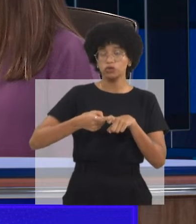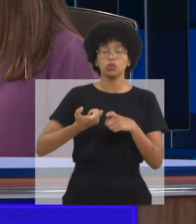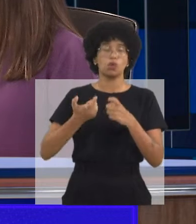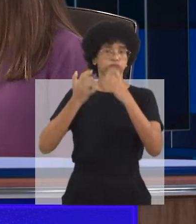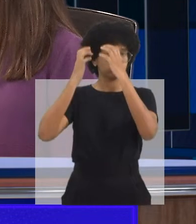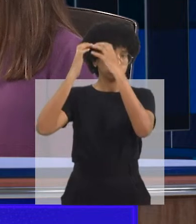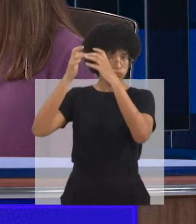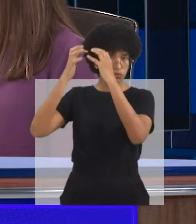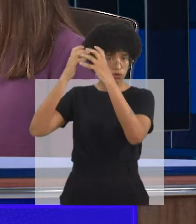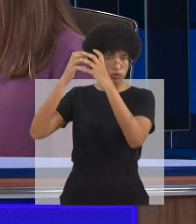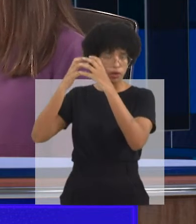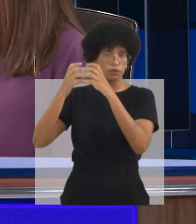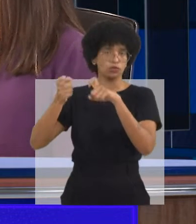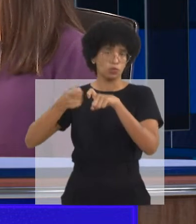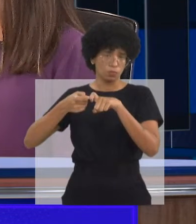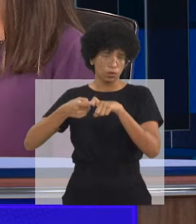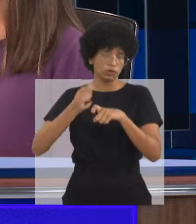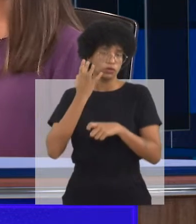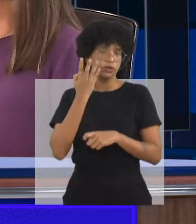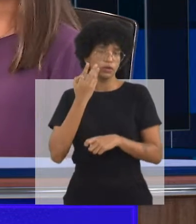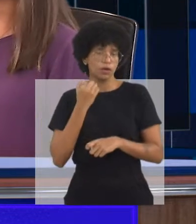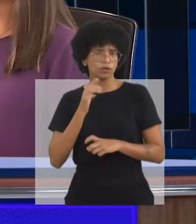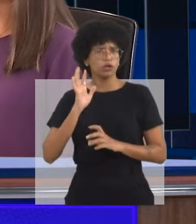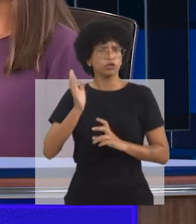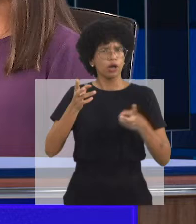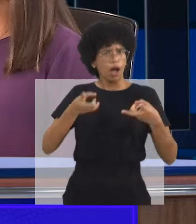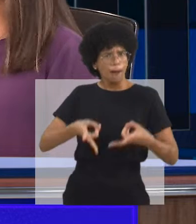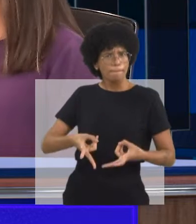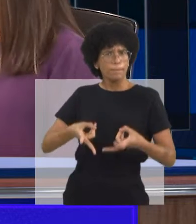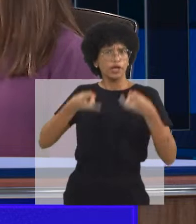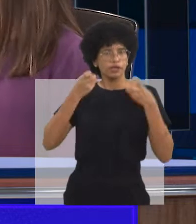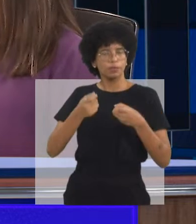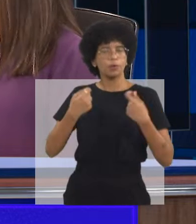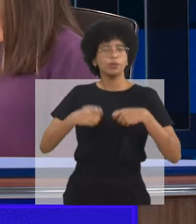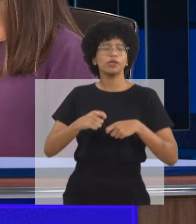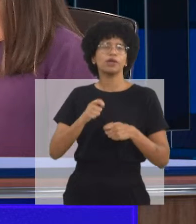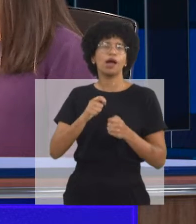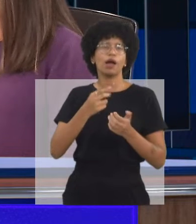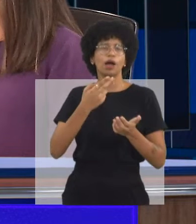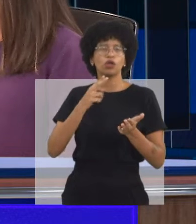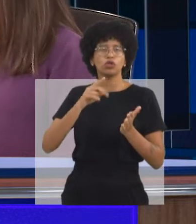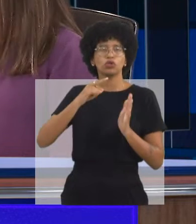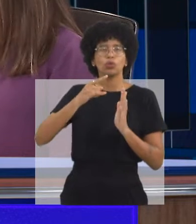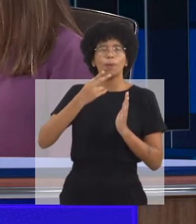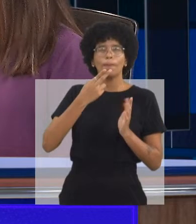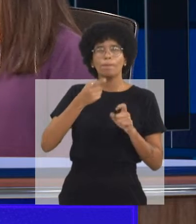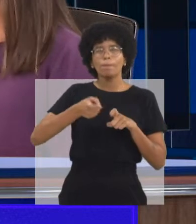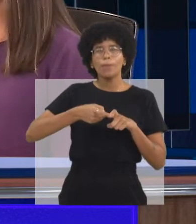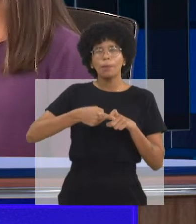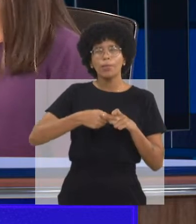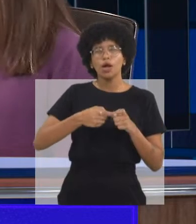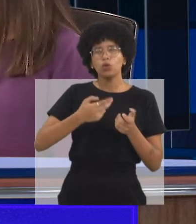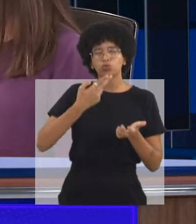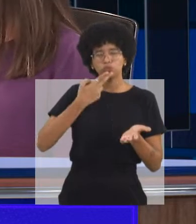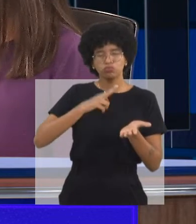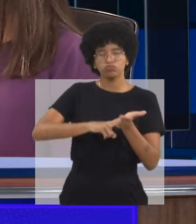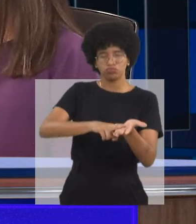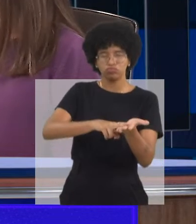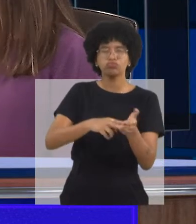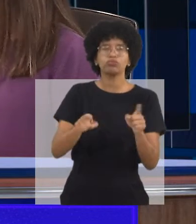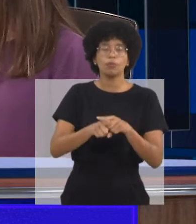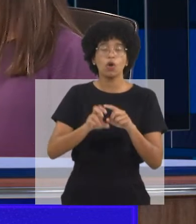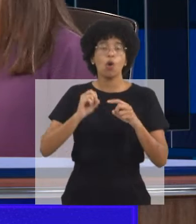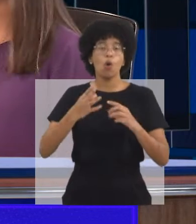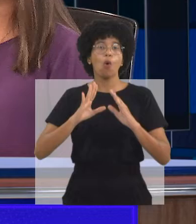profissional que se apresenta lá, que é um assistente social, ou um terapeuta ocupacional? Via de regra, essa criança, ela vem encaminhada ou por uma